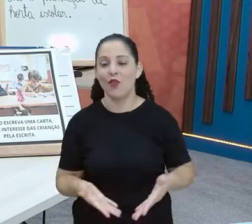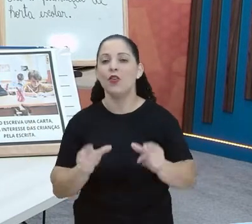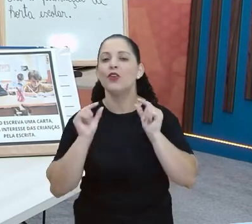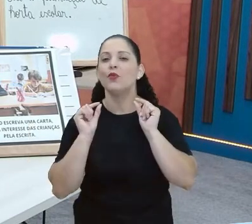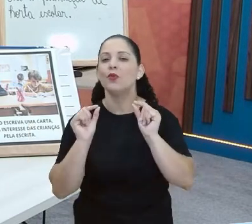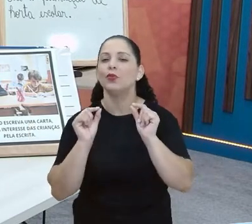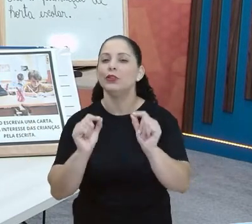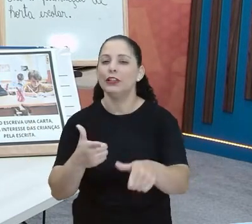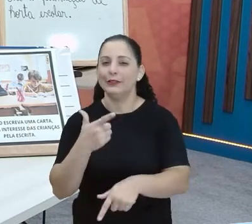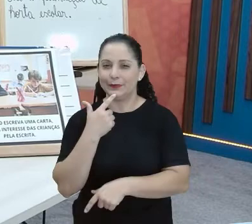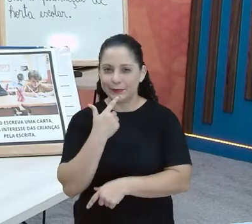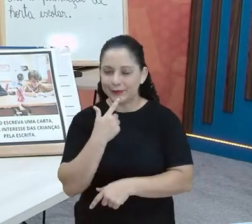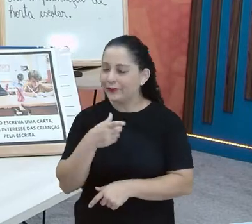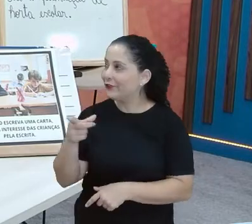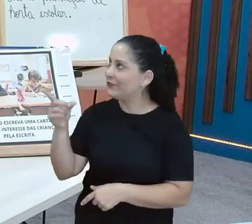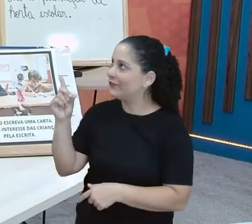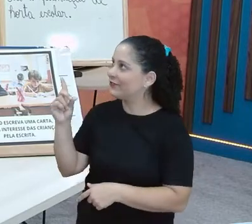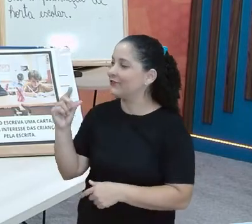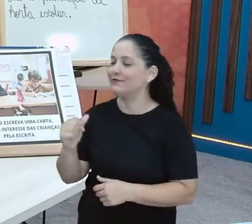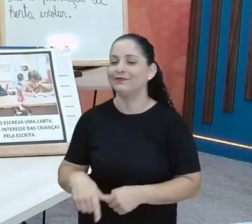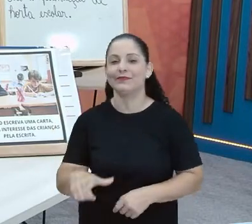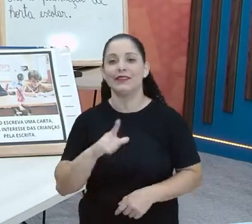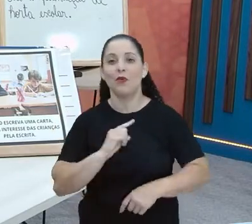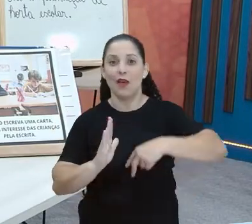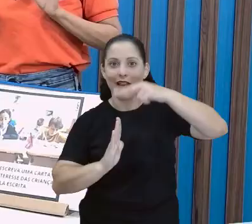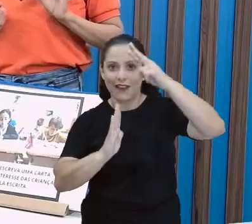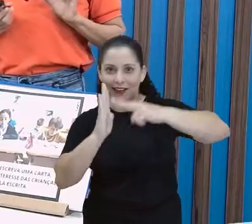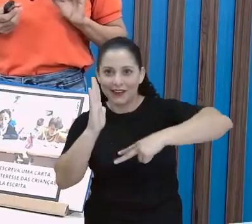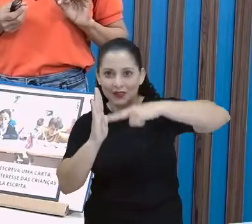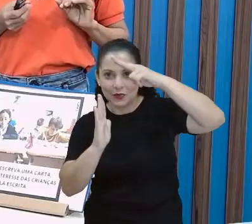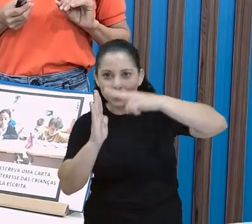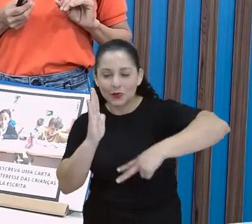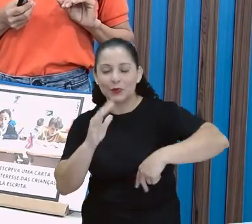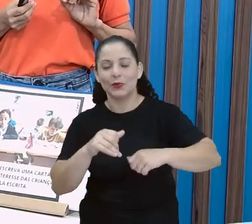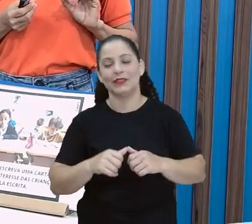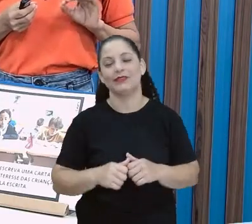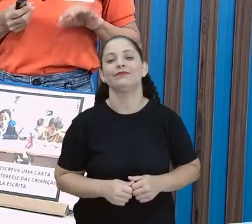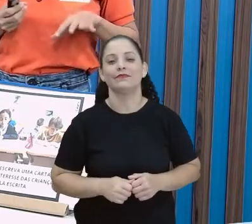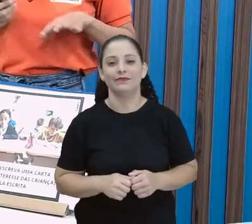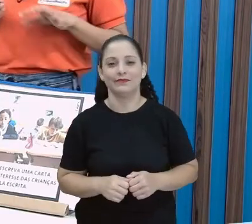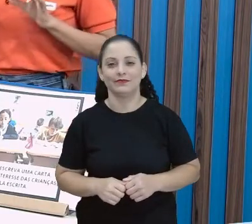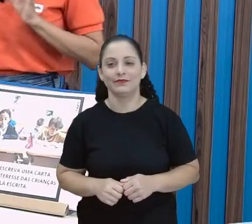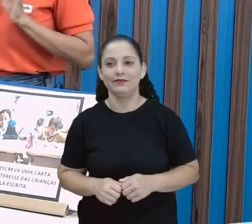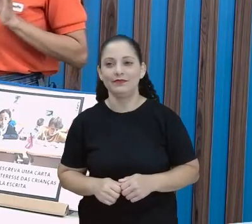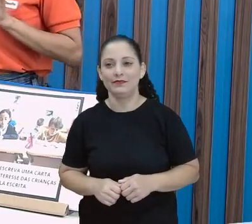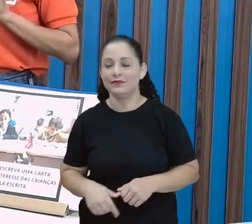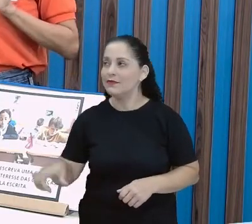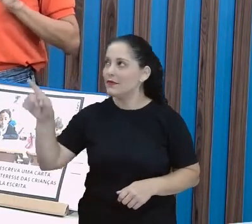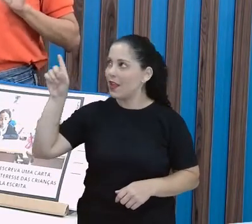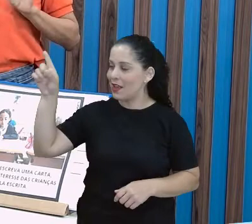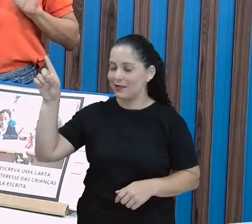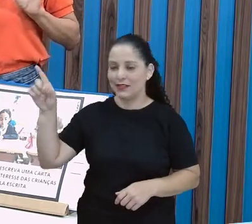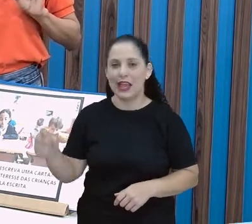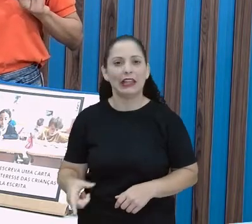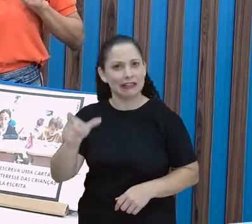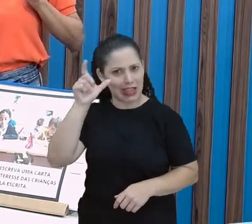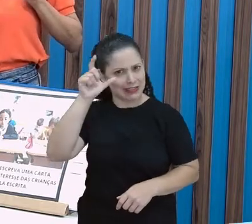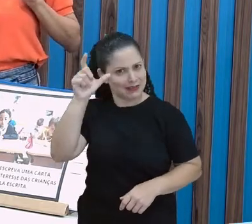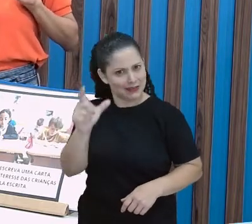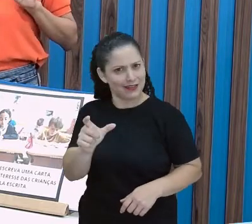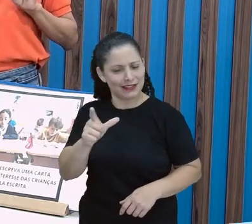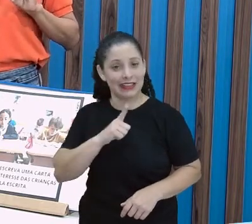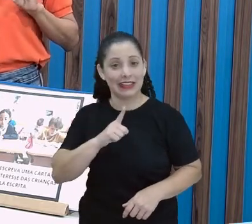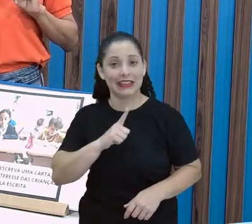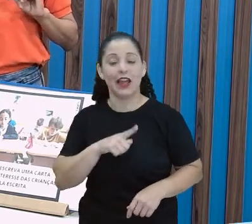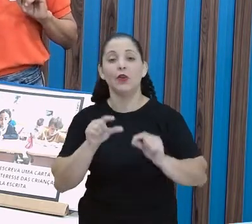fazer o seguinte A gente vai fazer uma leitura Aqui Essa leitura é bem interessante Está